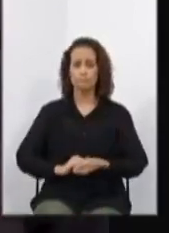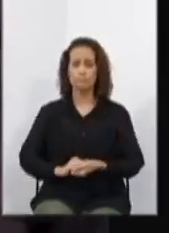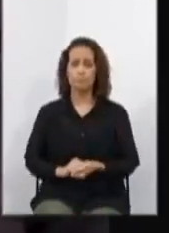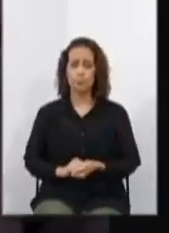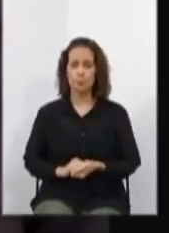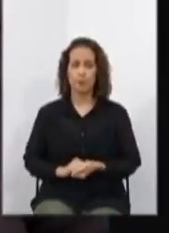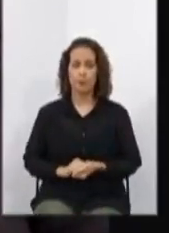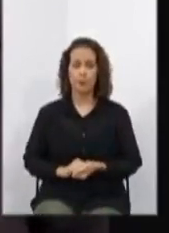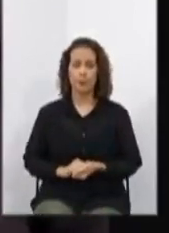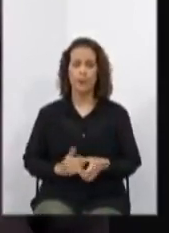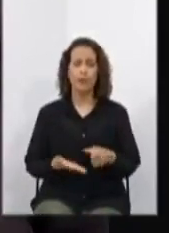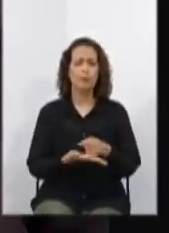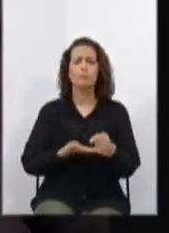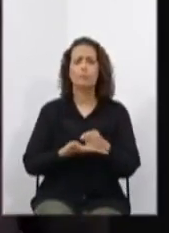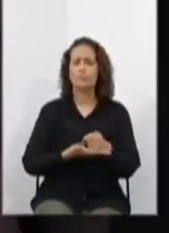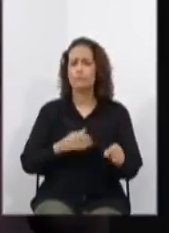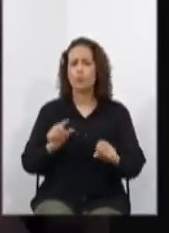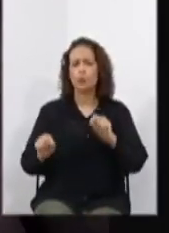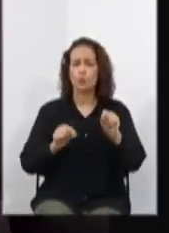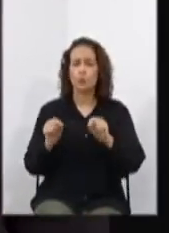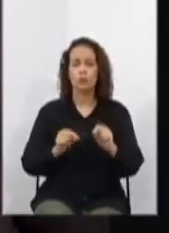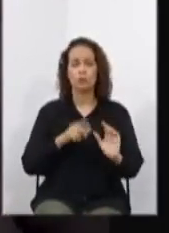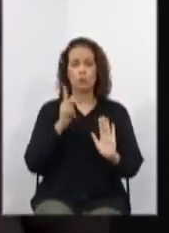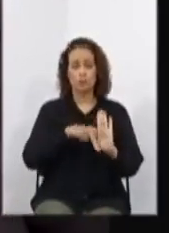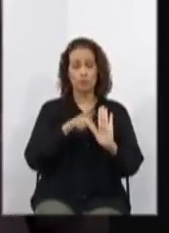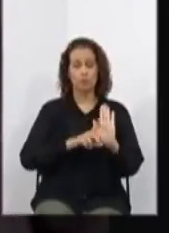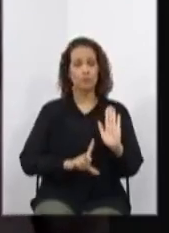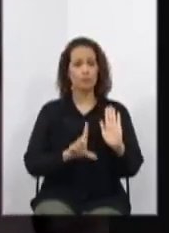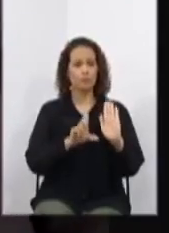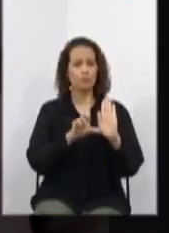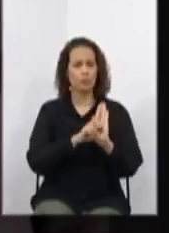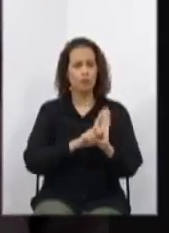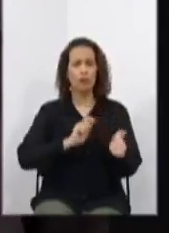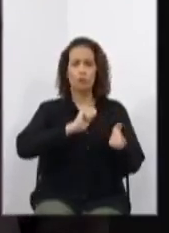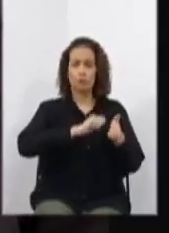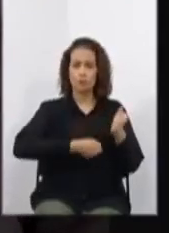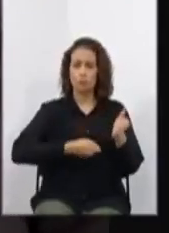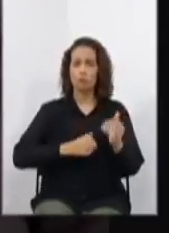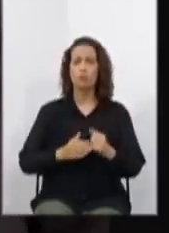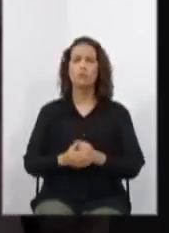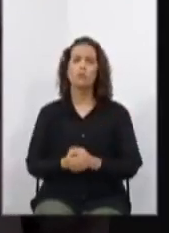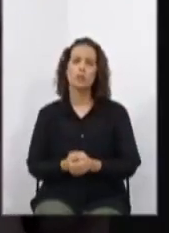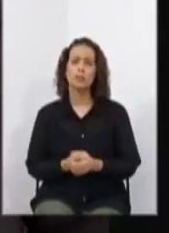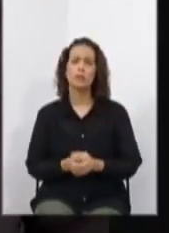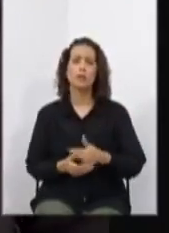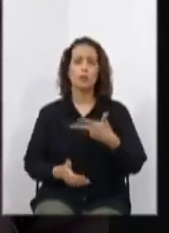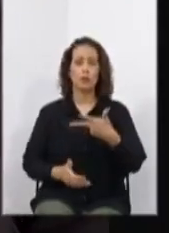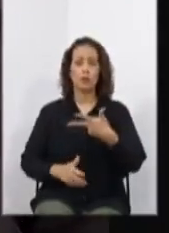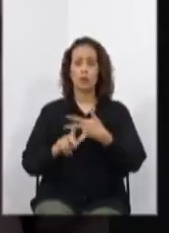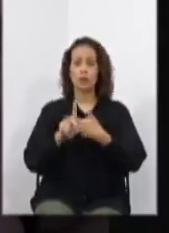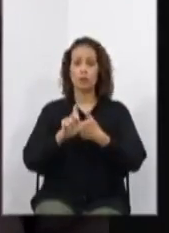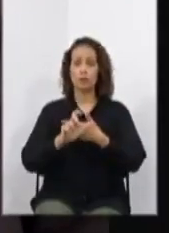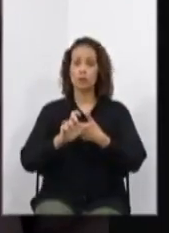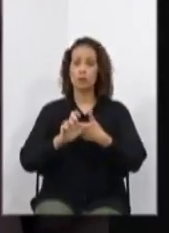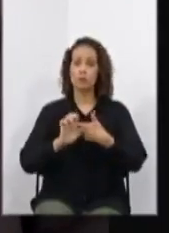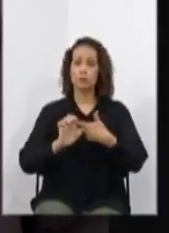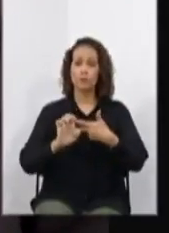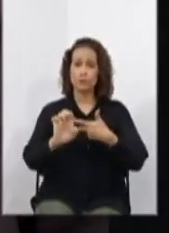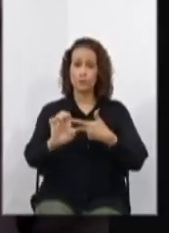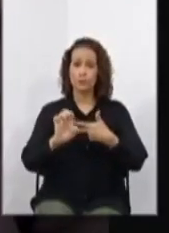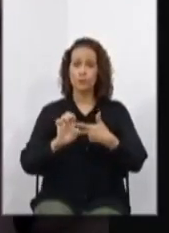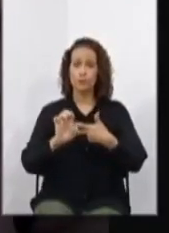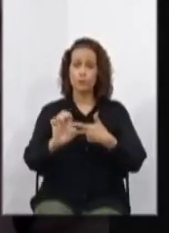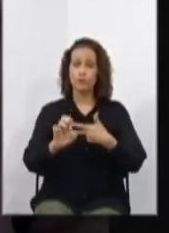Fundamentação. O projeto de lei em exame autoriza o Poder Executivo a criar escolas bilíngues